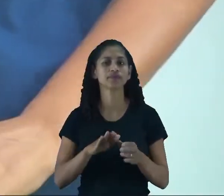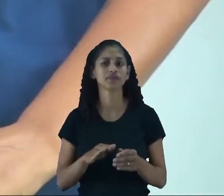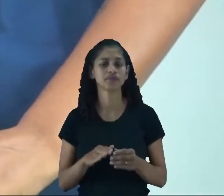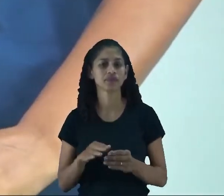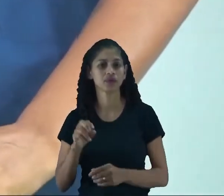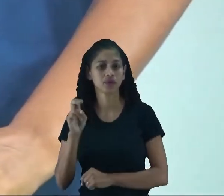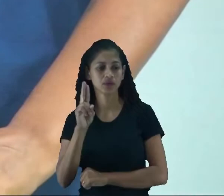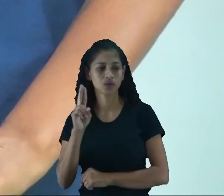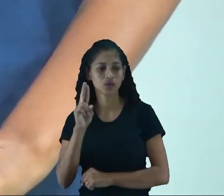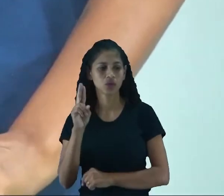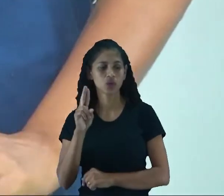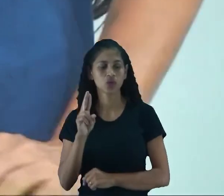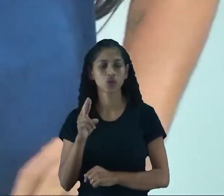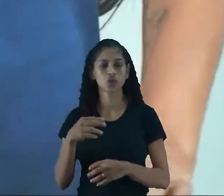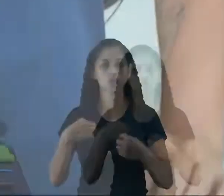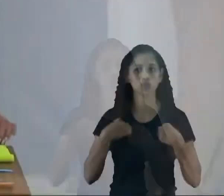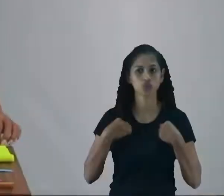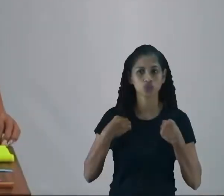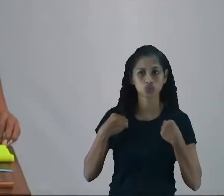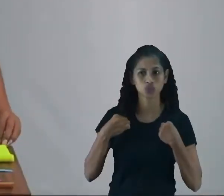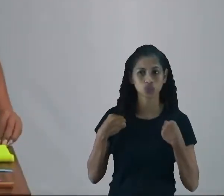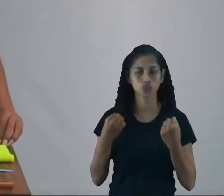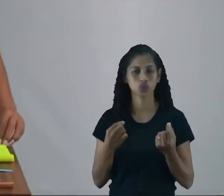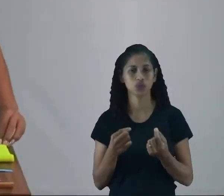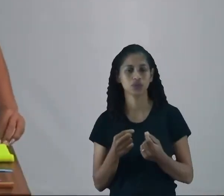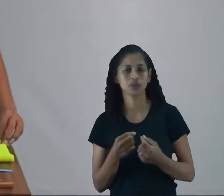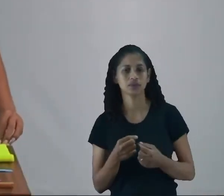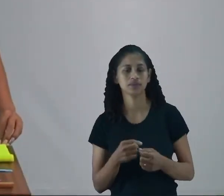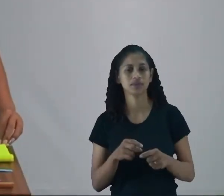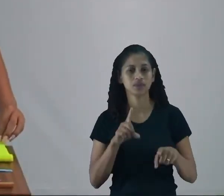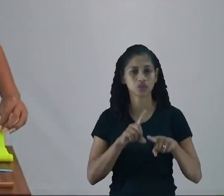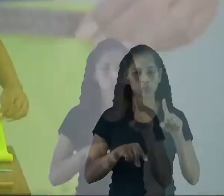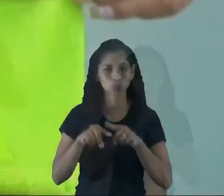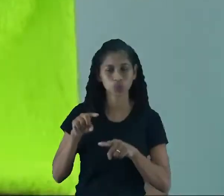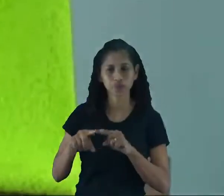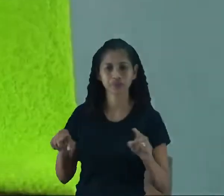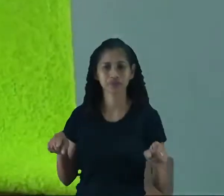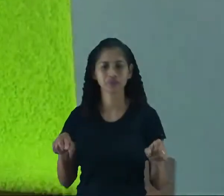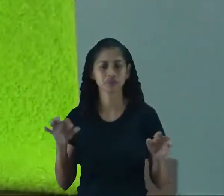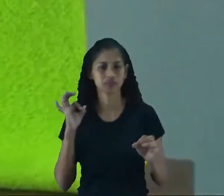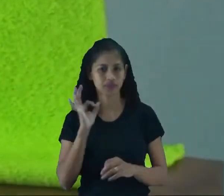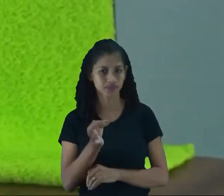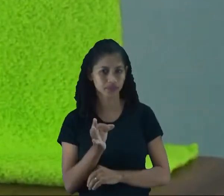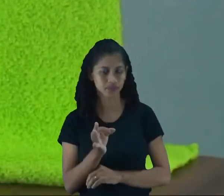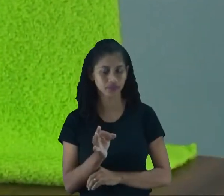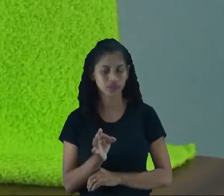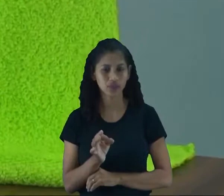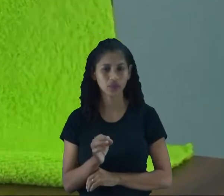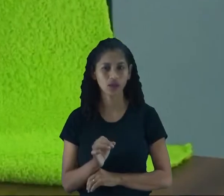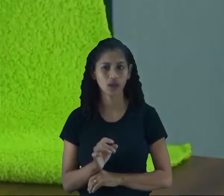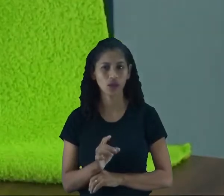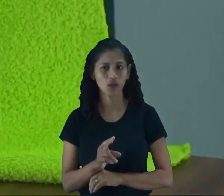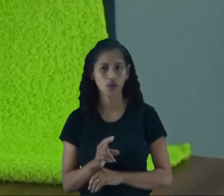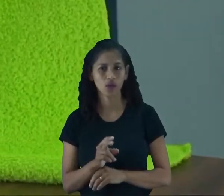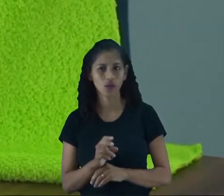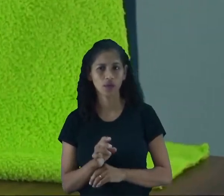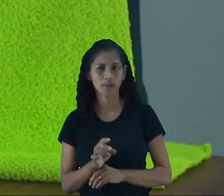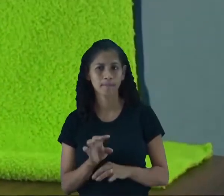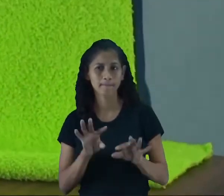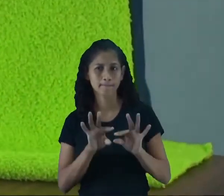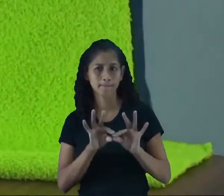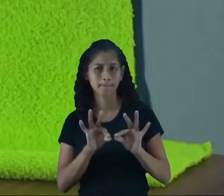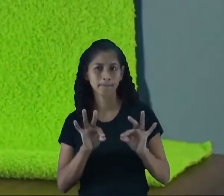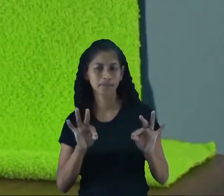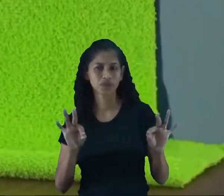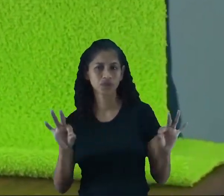utilizar para fazer suas roupas, seus materiais, certo? Então, verificando aqui, a gente pode perceber